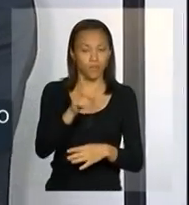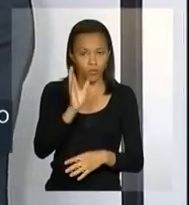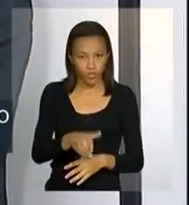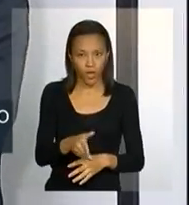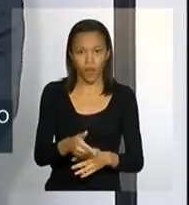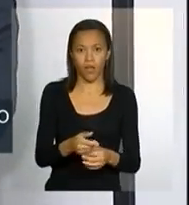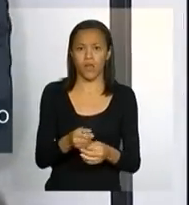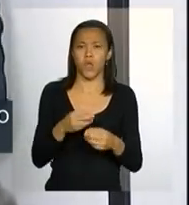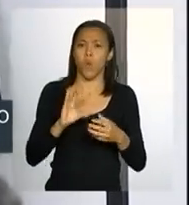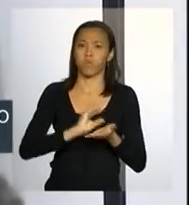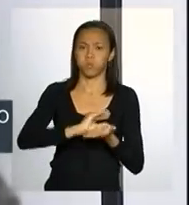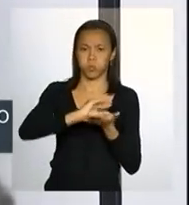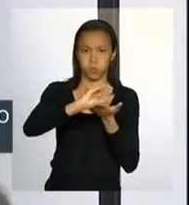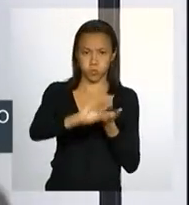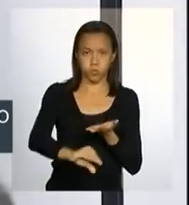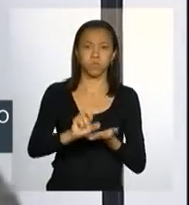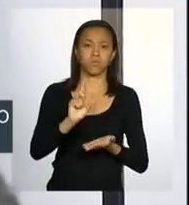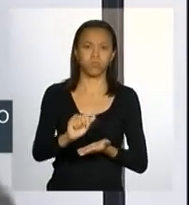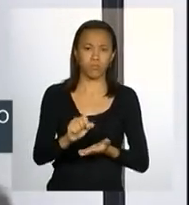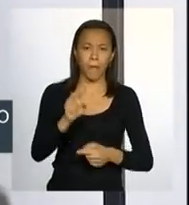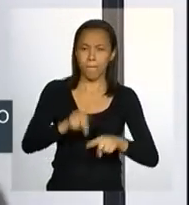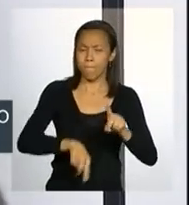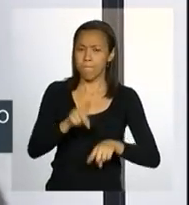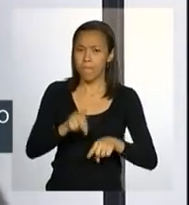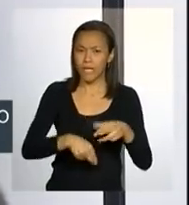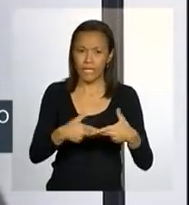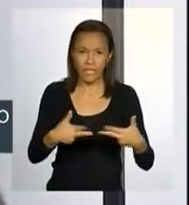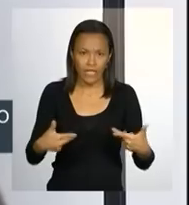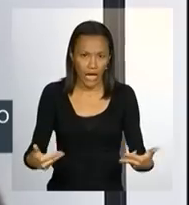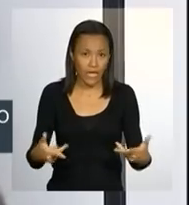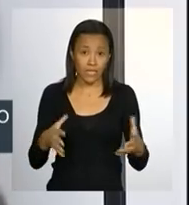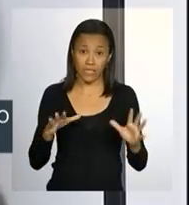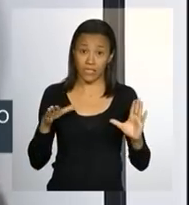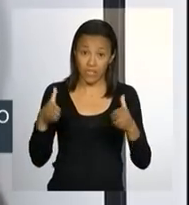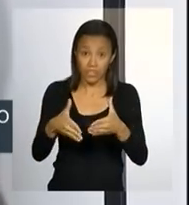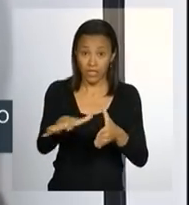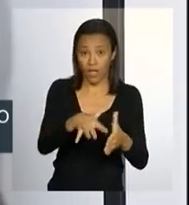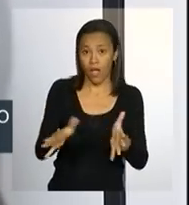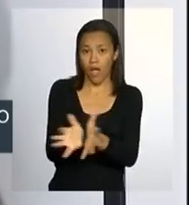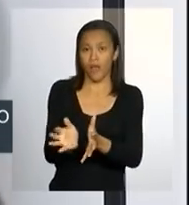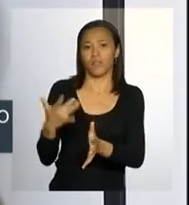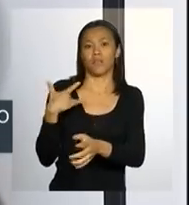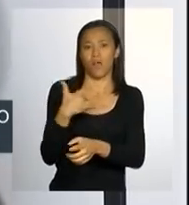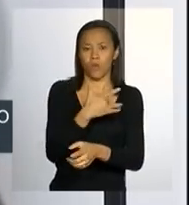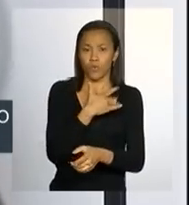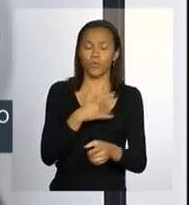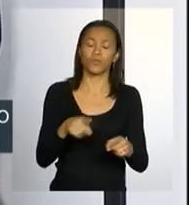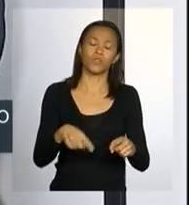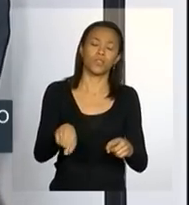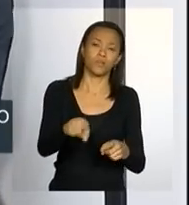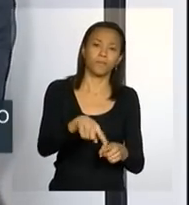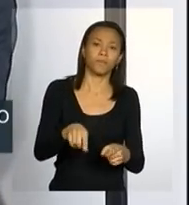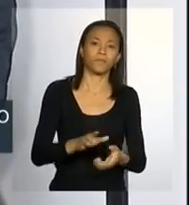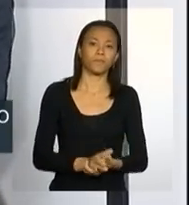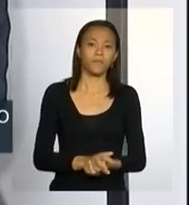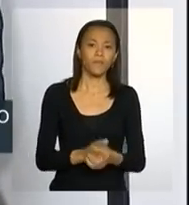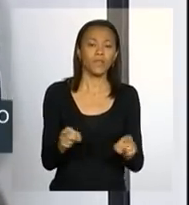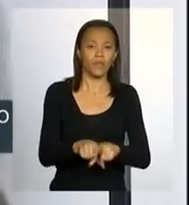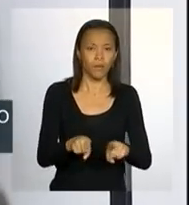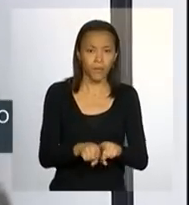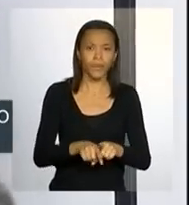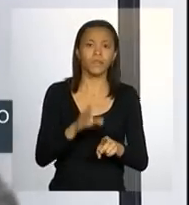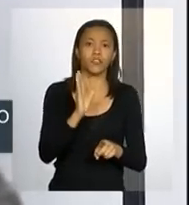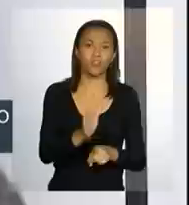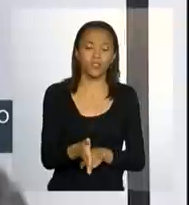investimentos em materiais e equipamentos ligados à área de saúde, à área de salvamento, também